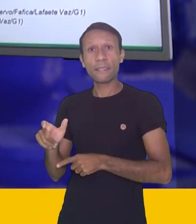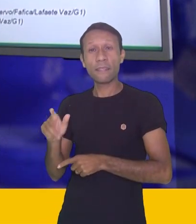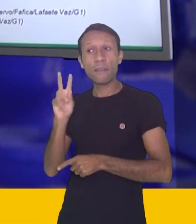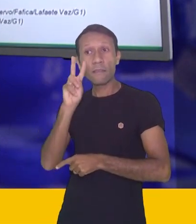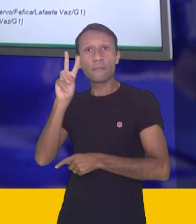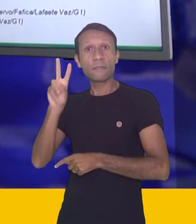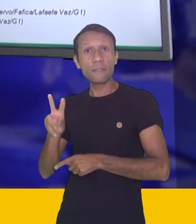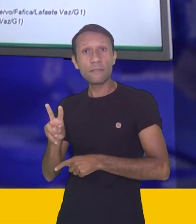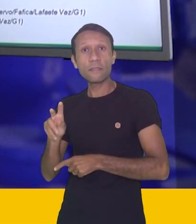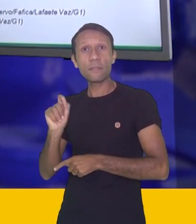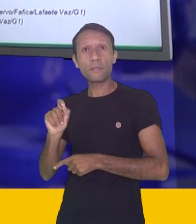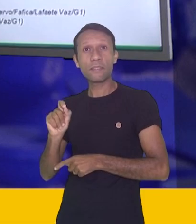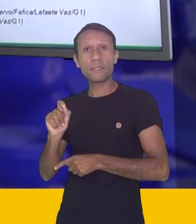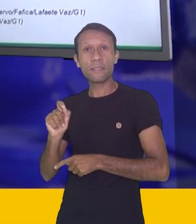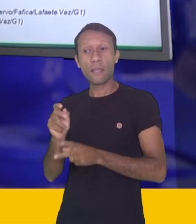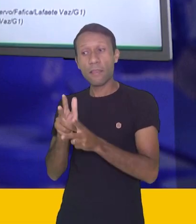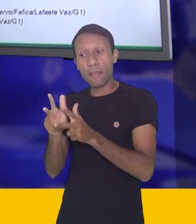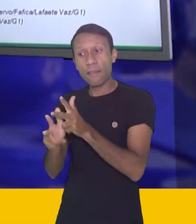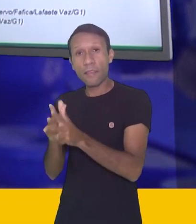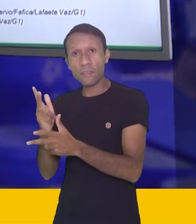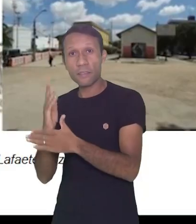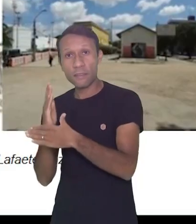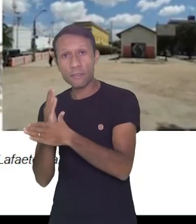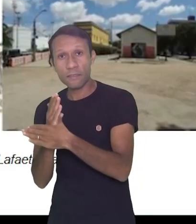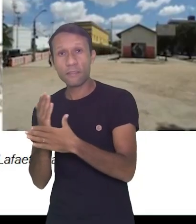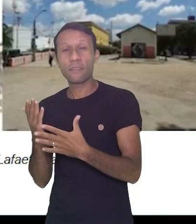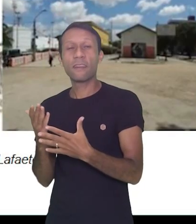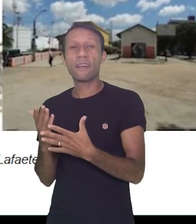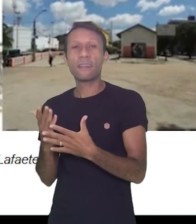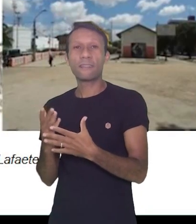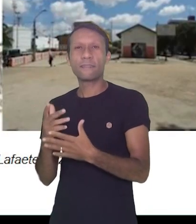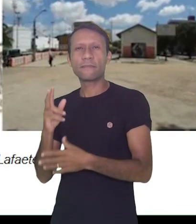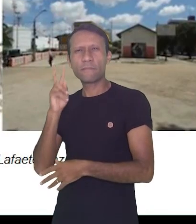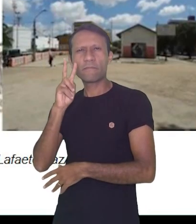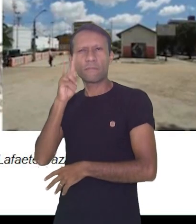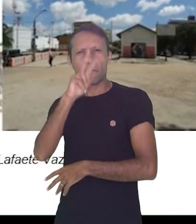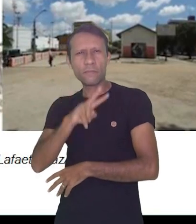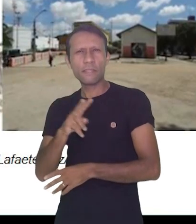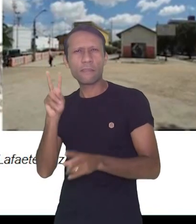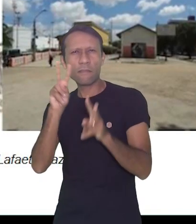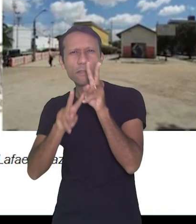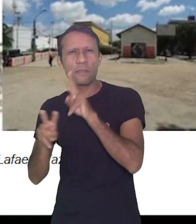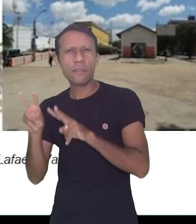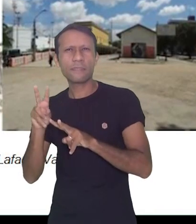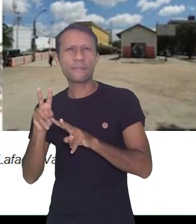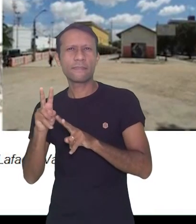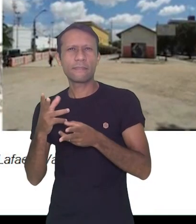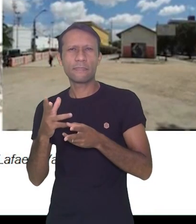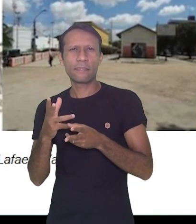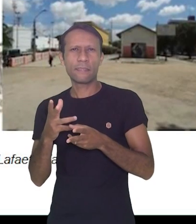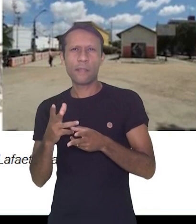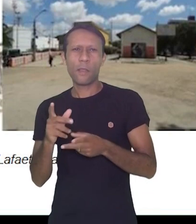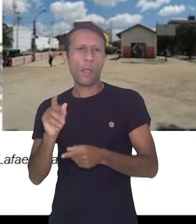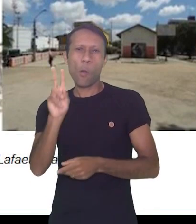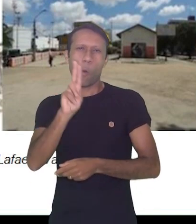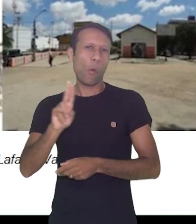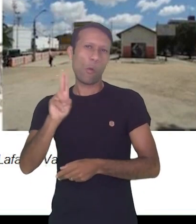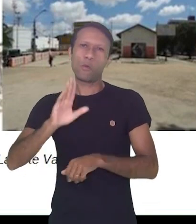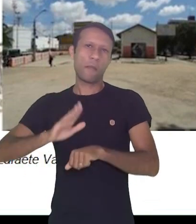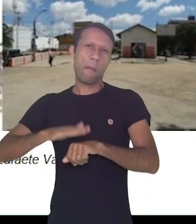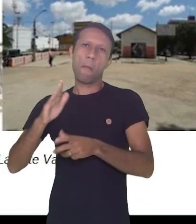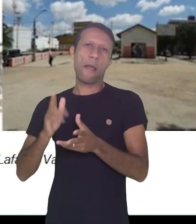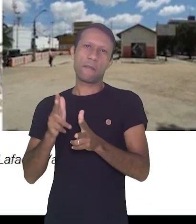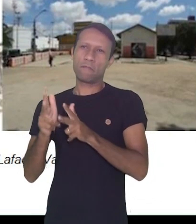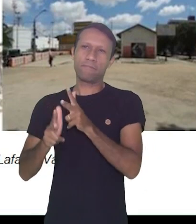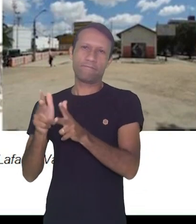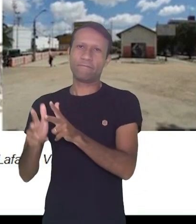veja as modificações que eu tive na estação ferroviária, né? Dá uma olhada que a estação ferroviária já não é mais utilizada como estação ferroviária,